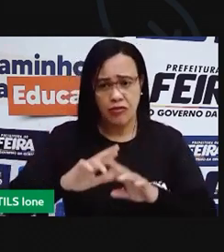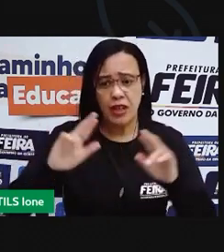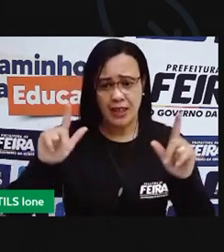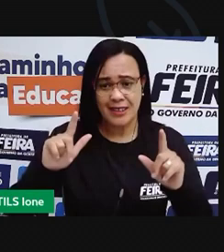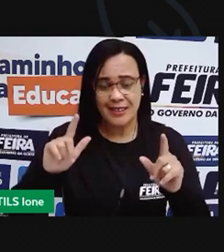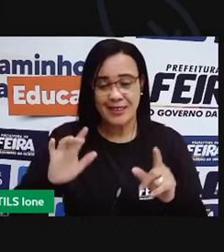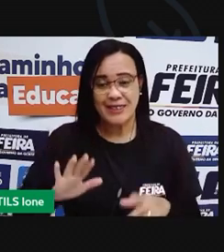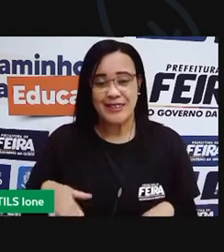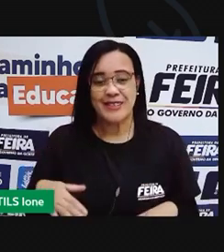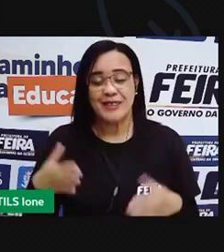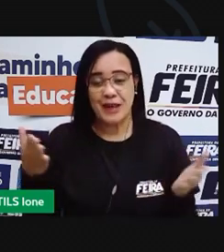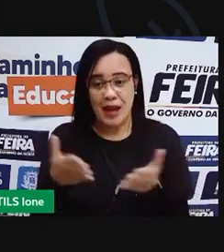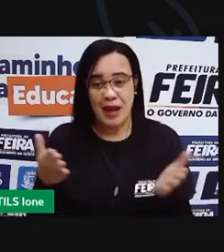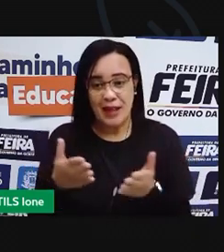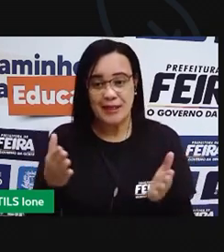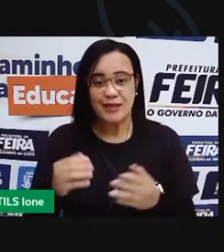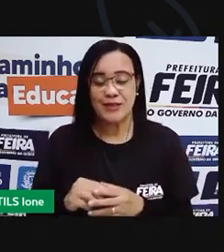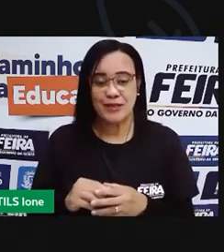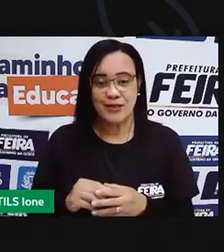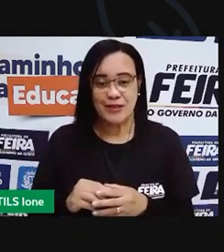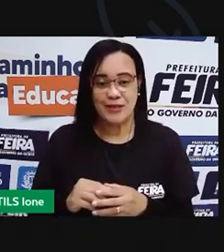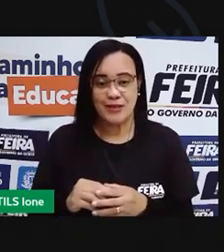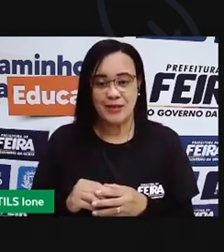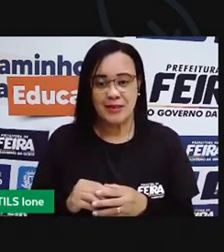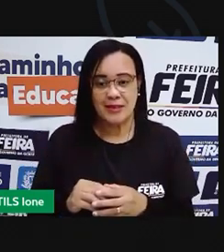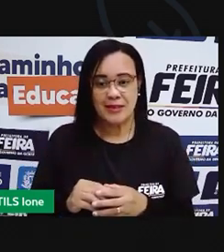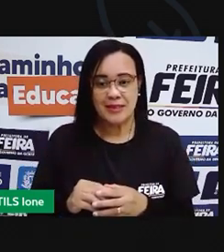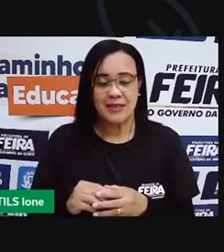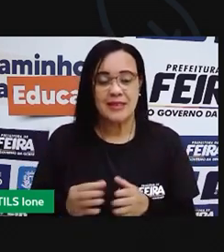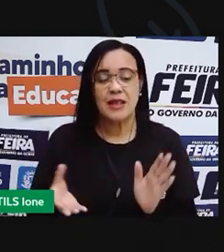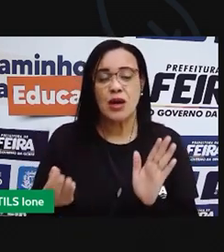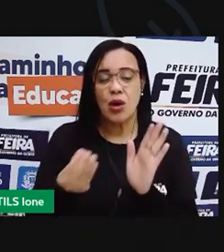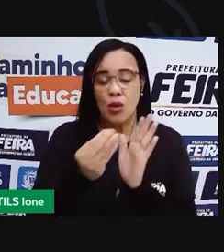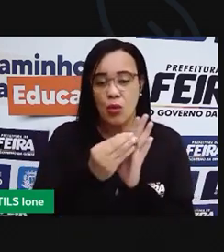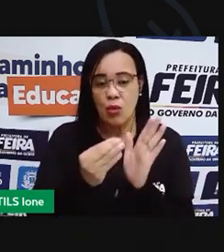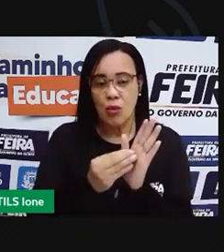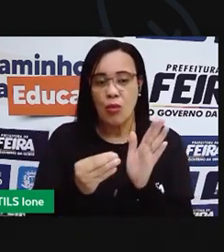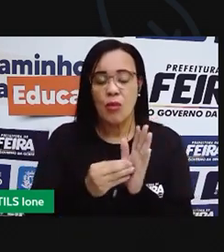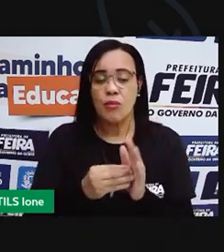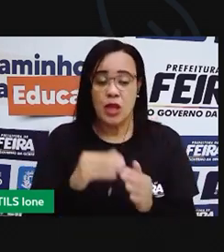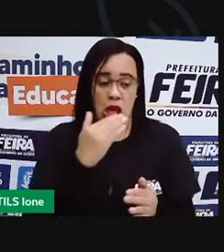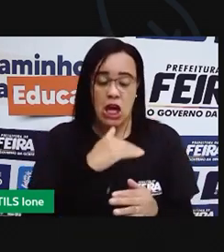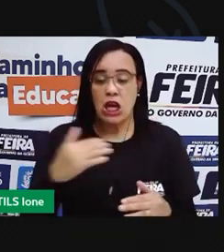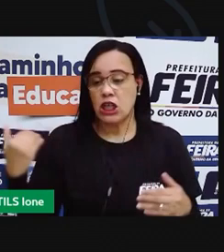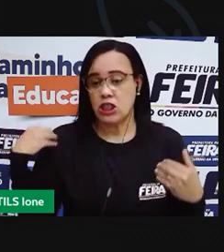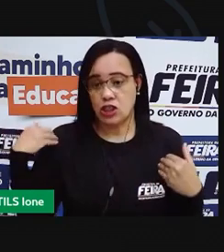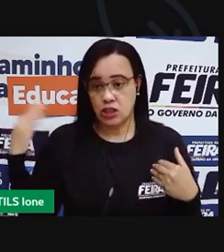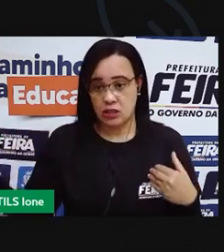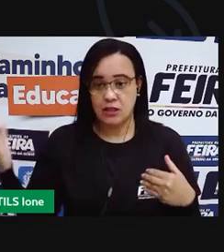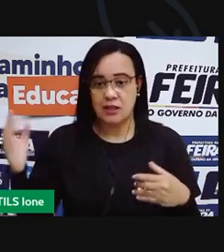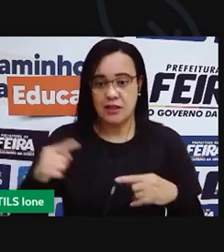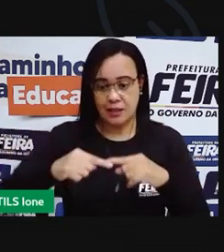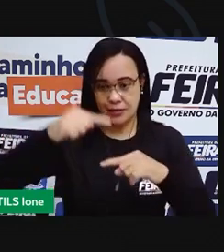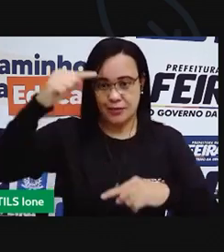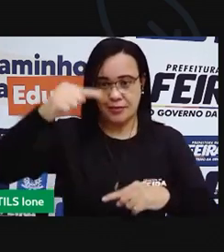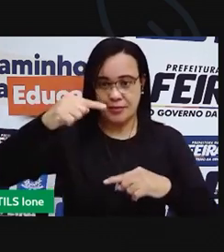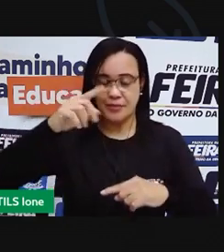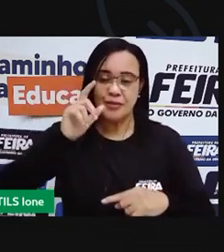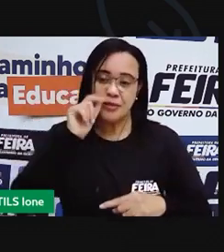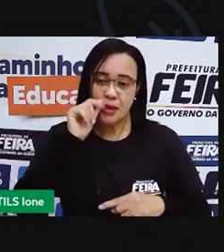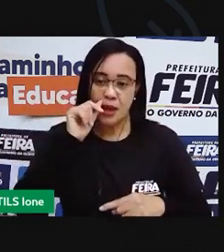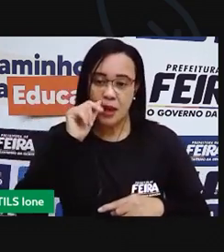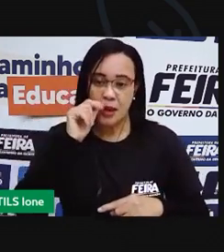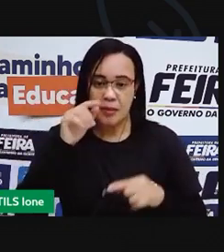tamanho. Eu vou colocar aqui desse lado direito só os lápis grandes, os lápis mais